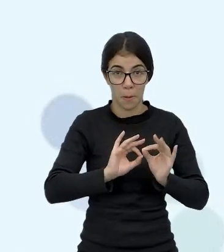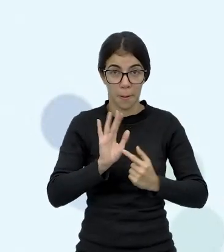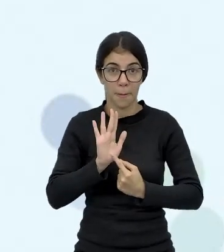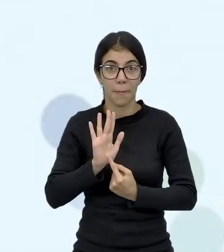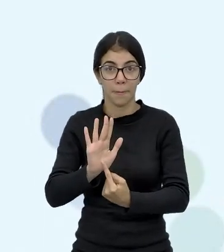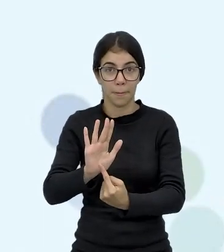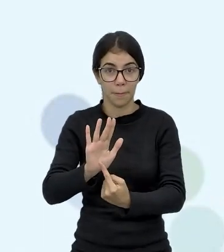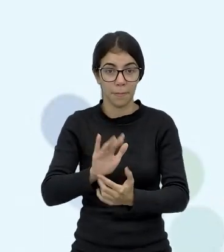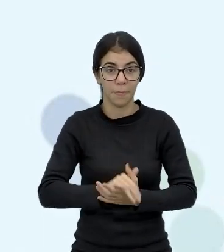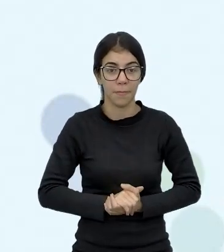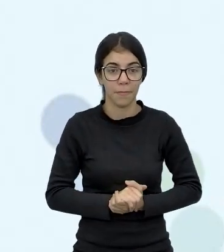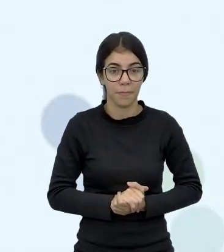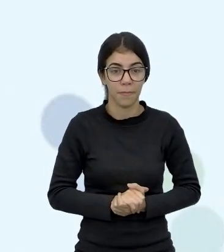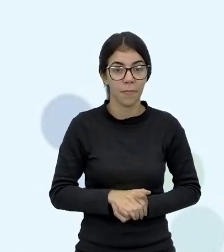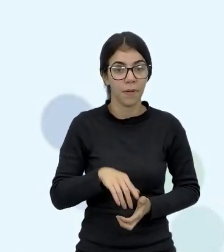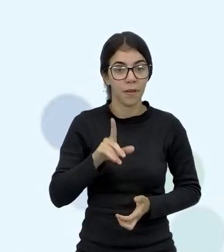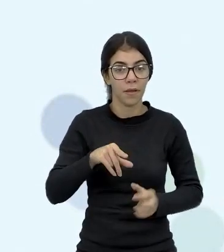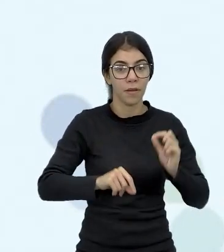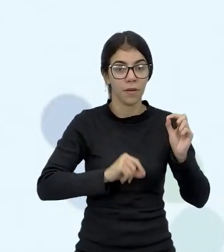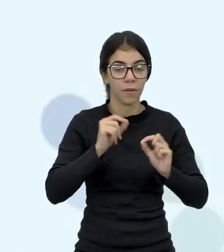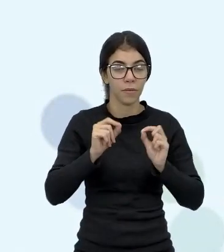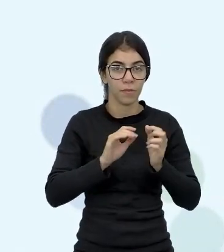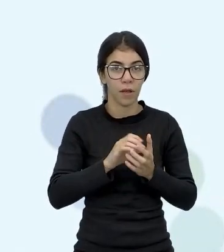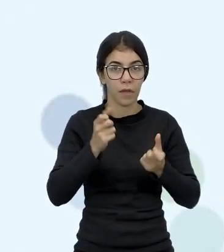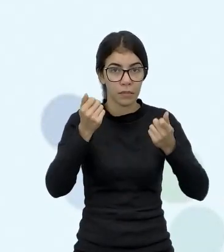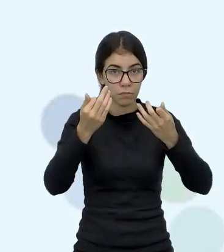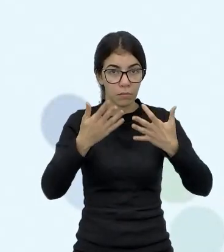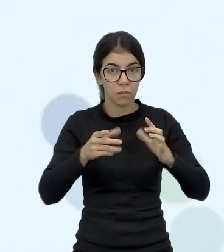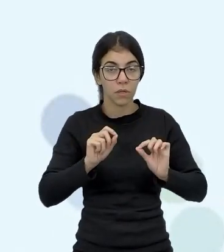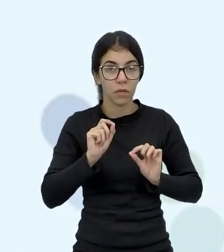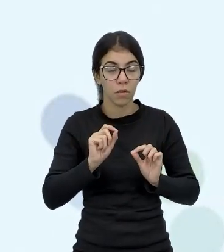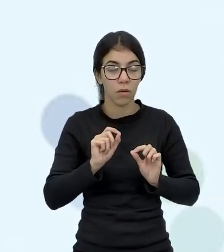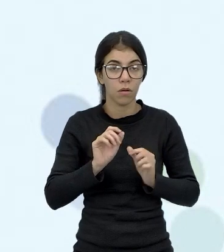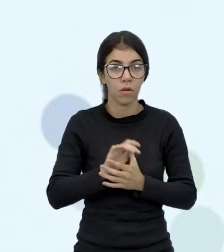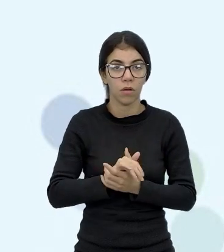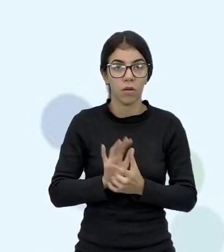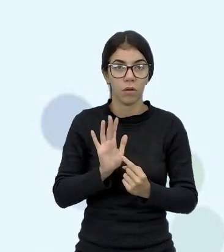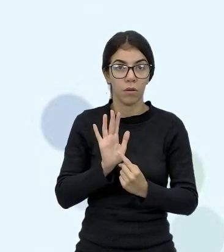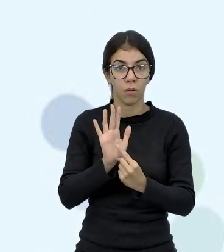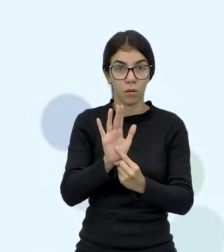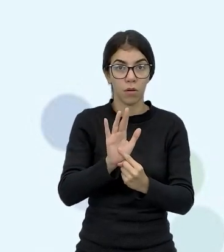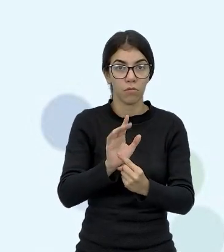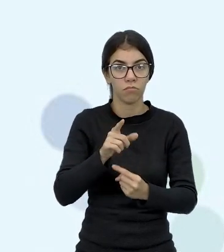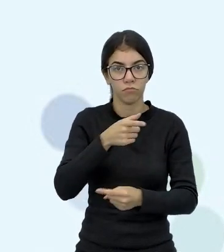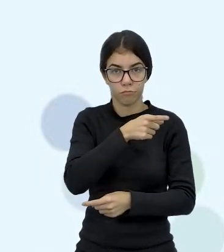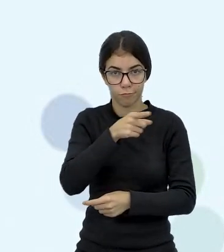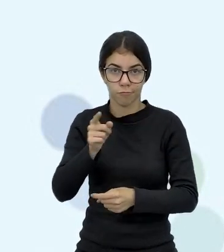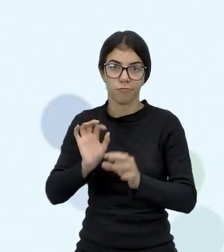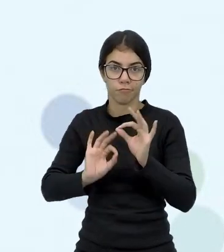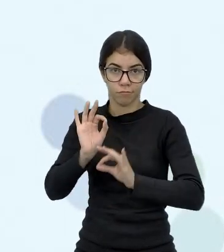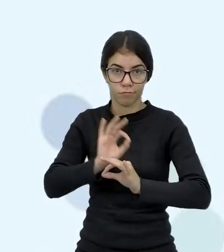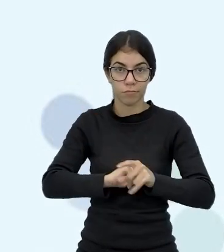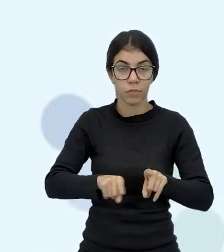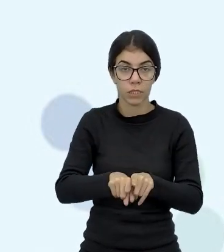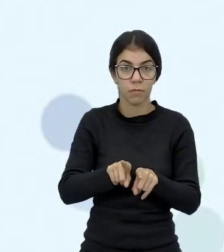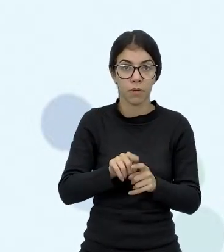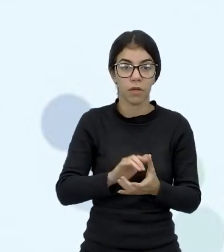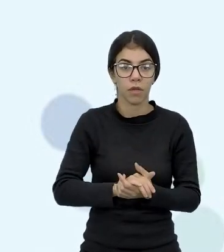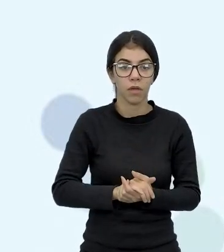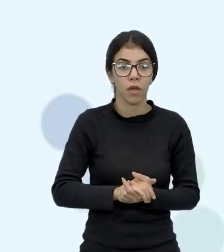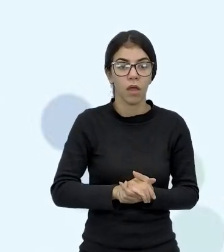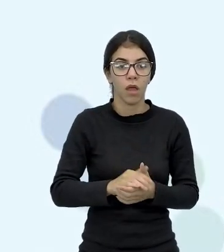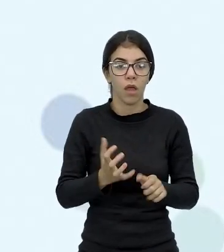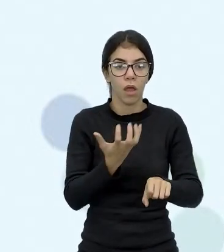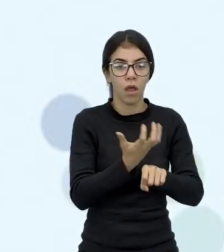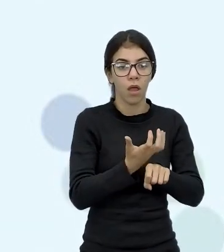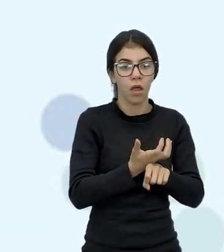Apresentação, que é justamente falar sobre a amostra, né? Que vocês vão preparar. O componente é Conexões